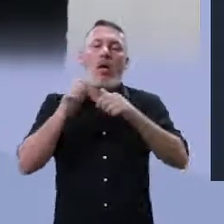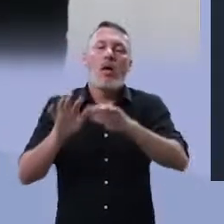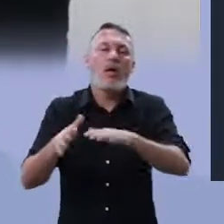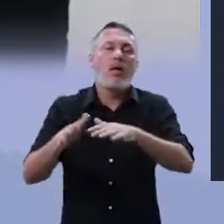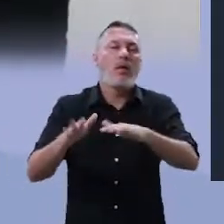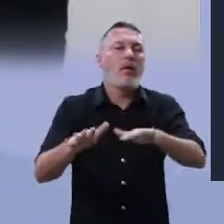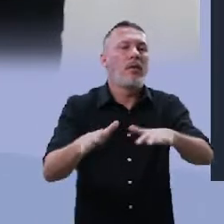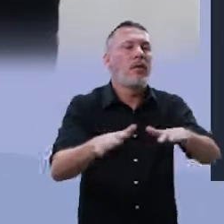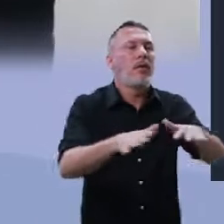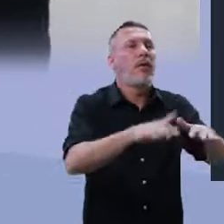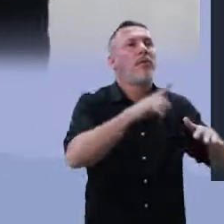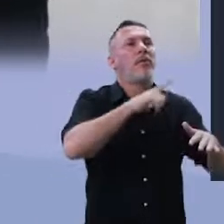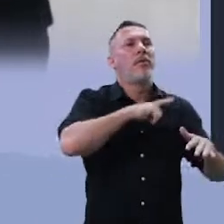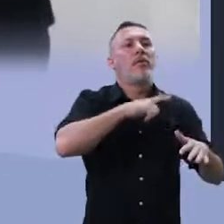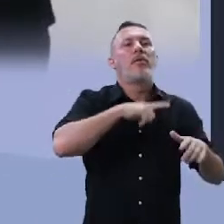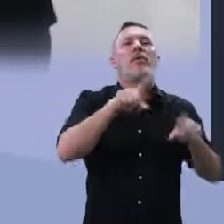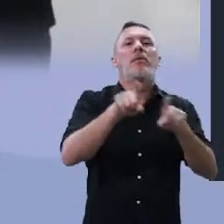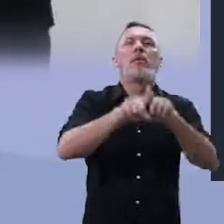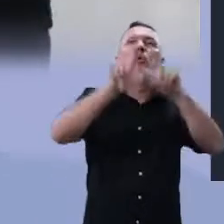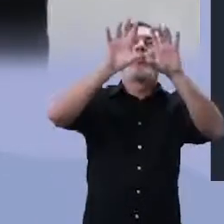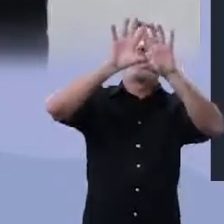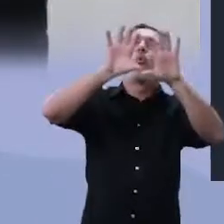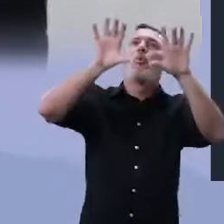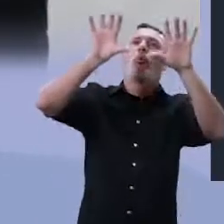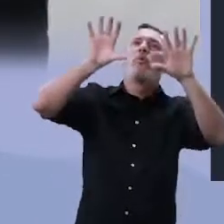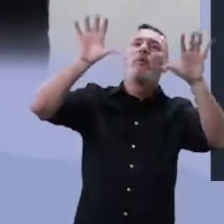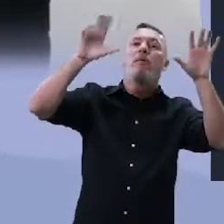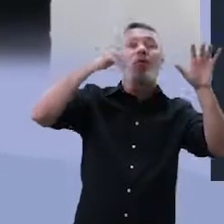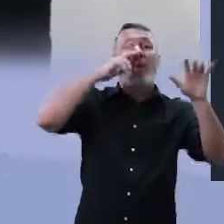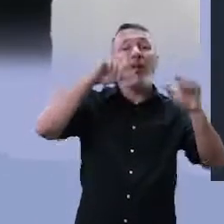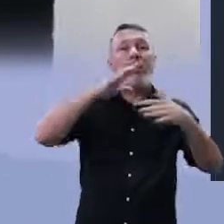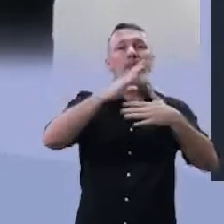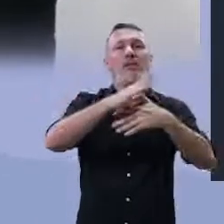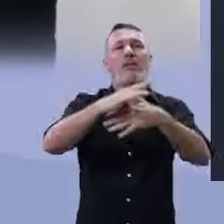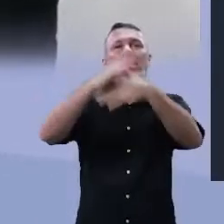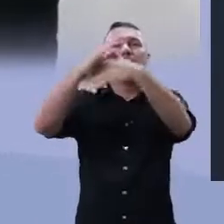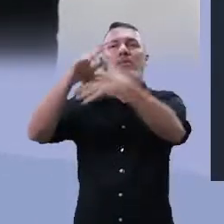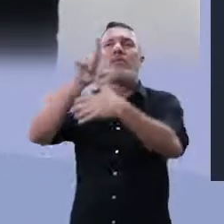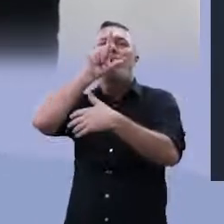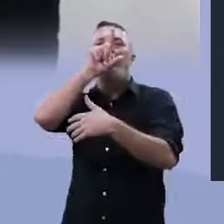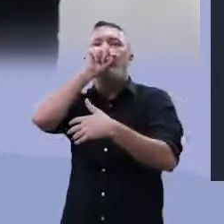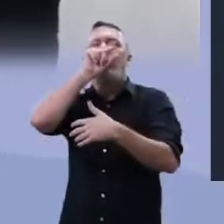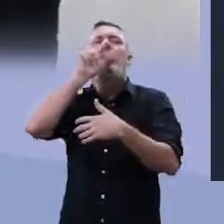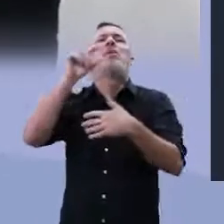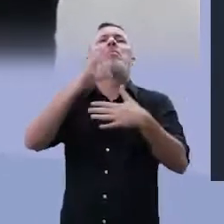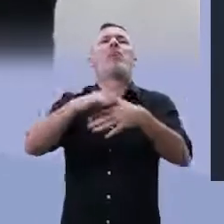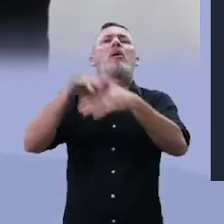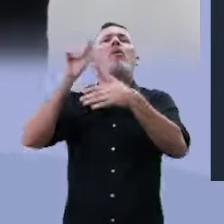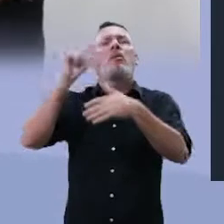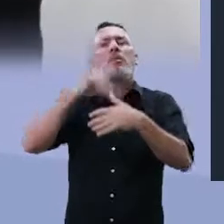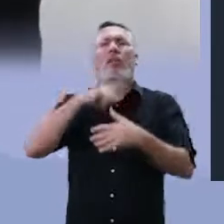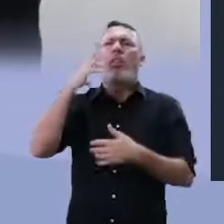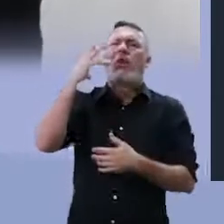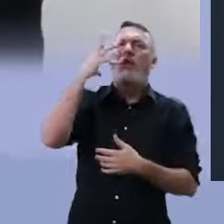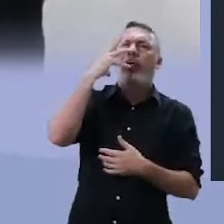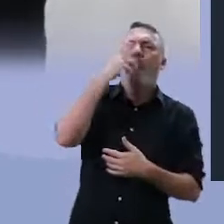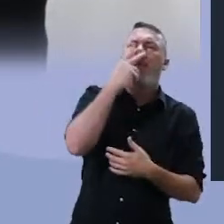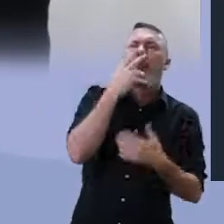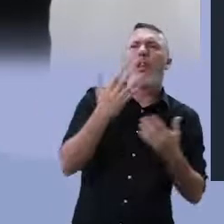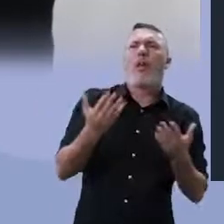águas. Dias que viajam pelas nuvens, que são como pássaros. leves, delicados,